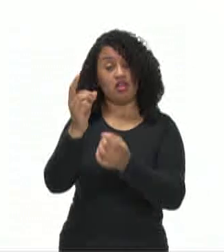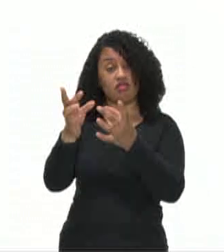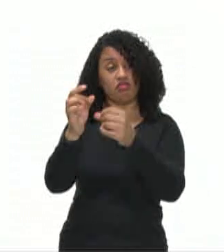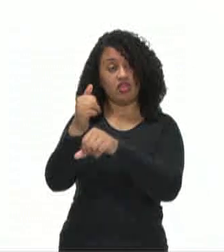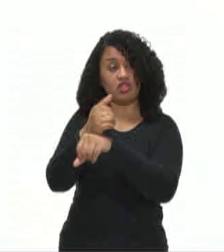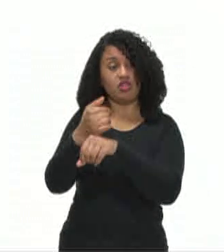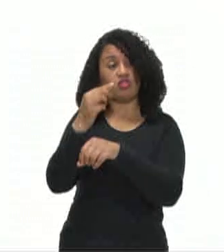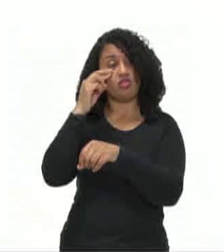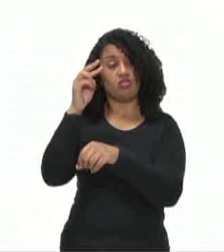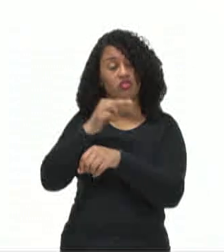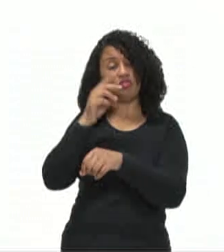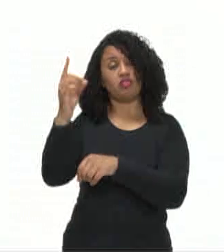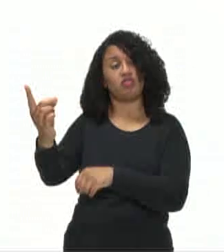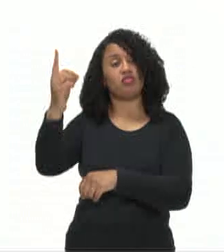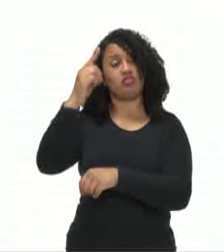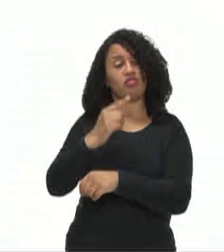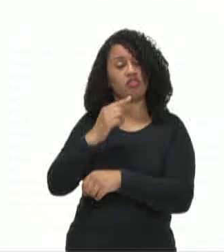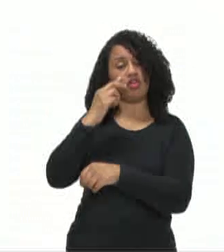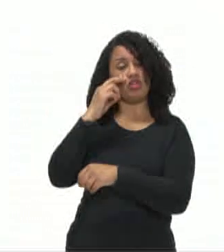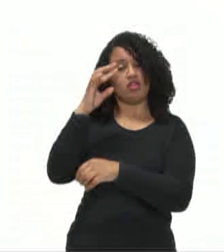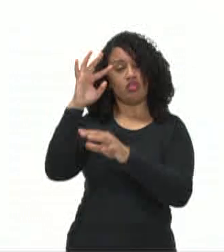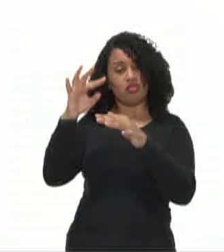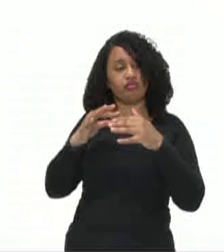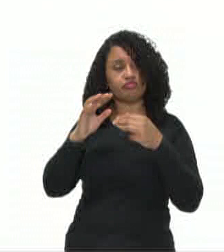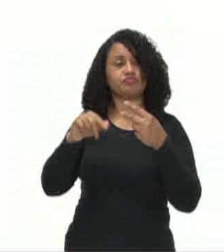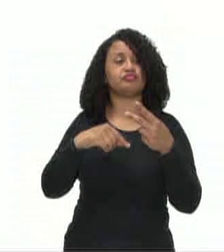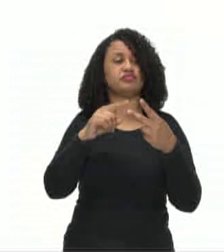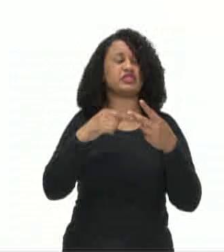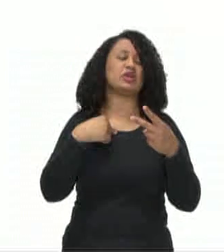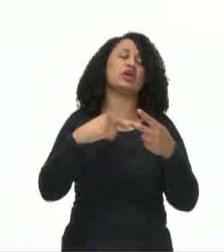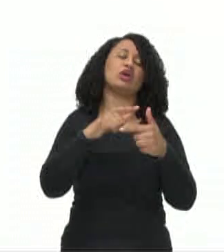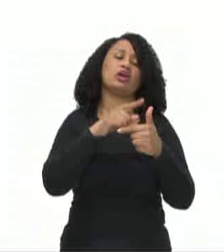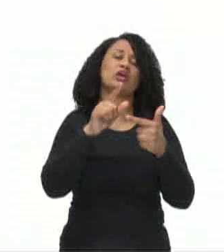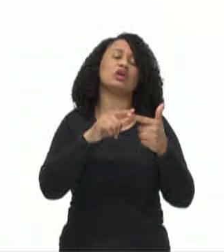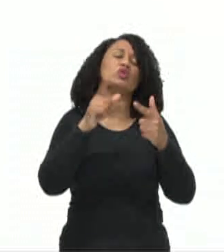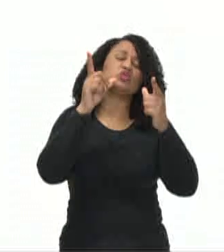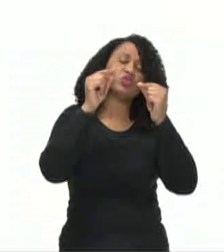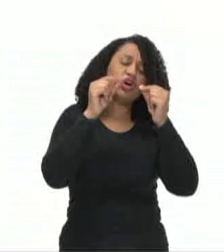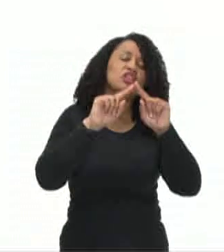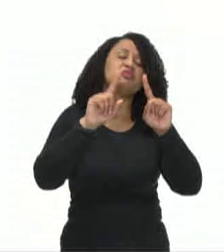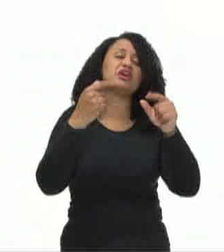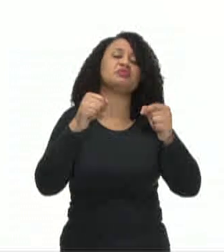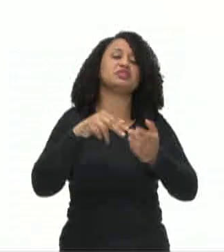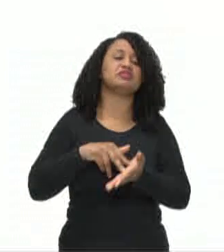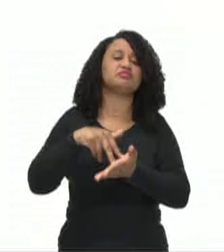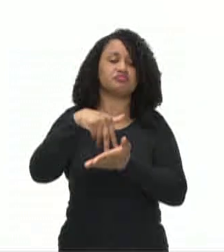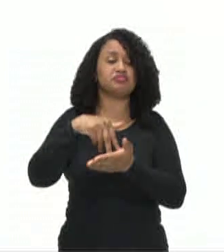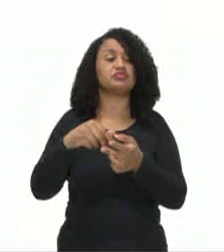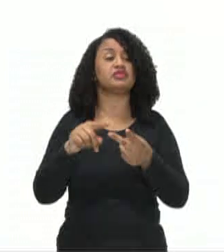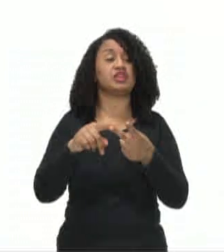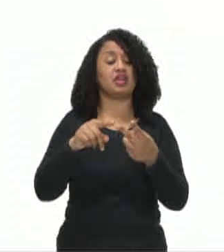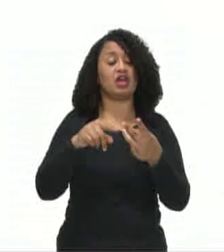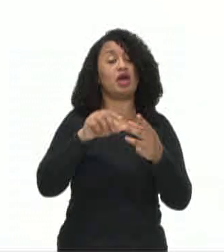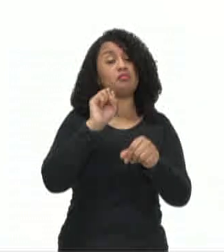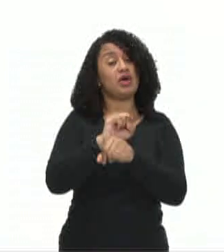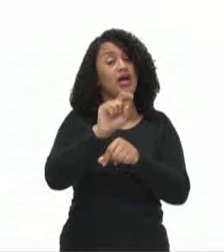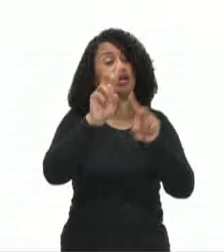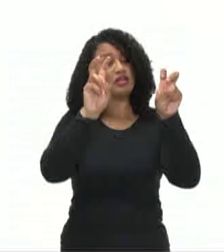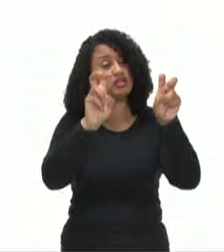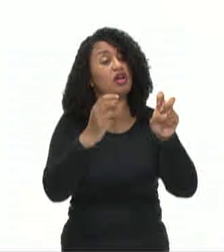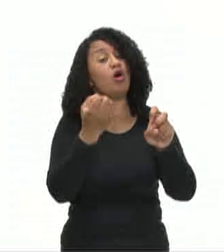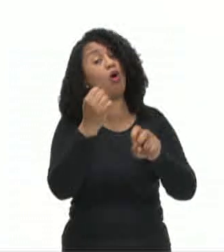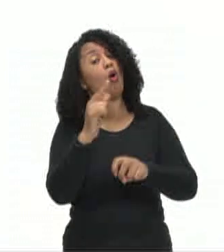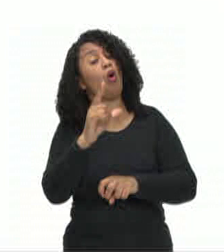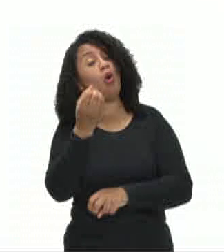Estou com muito sono, mas preciso levantar. Parem com esse assunto, ou eu vou embora. Estão me